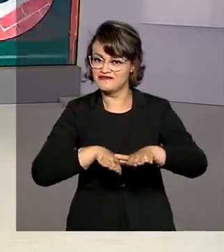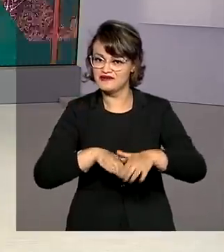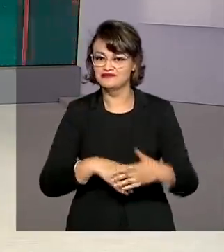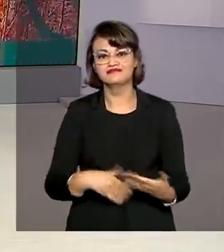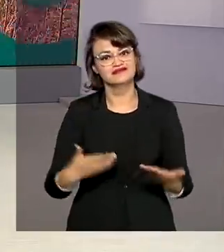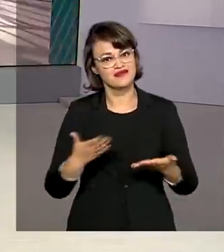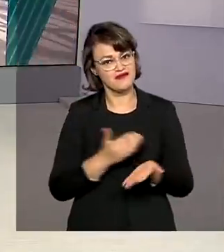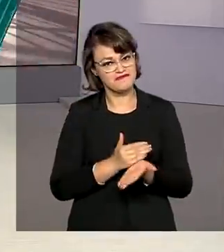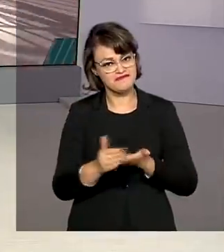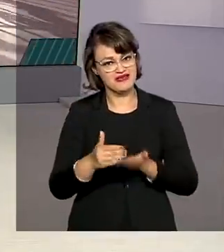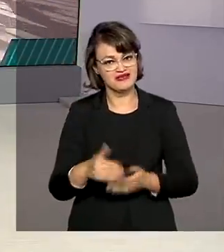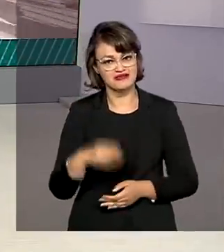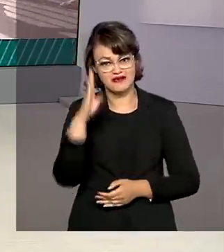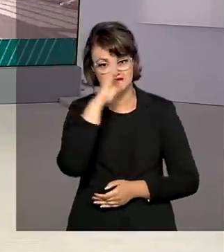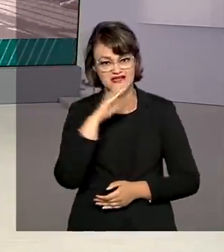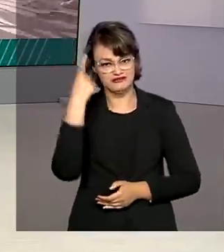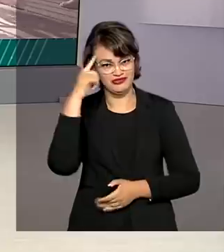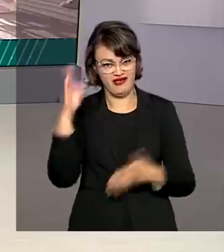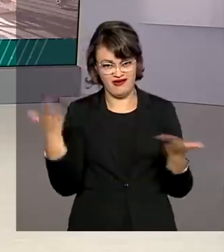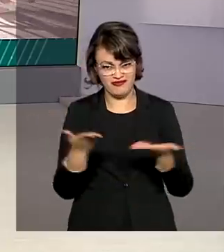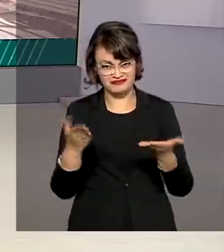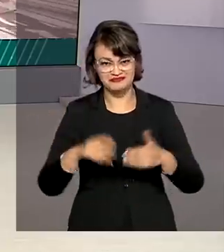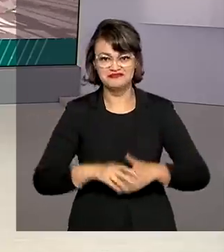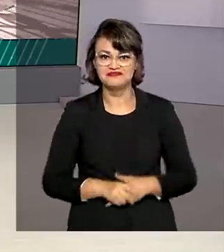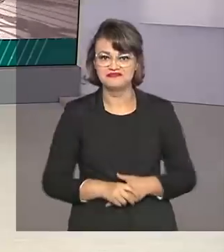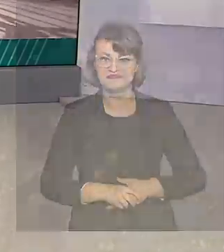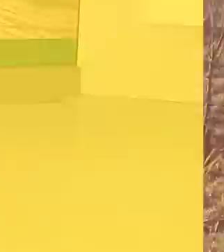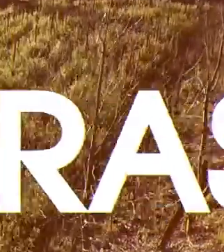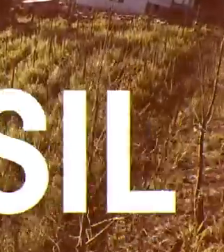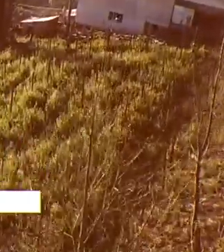2020. O Brasil em Dia começa agora.